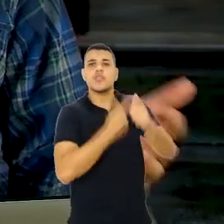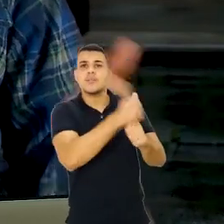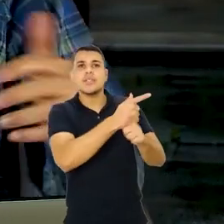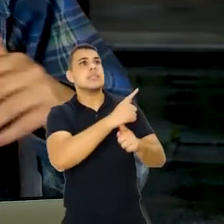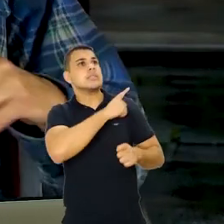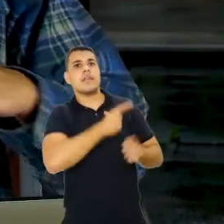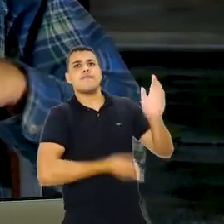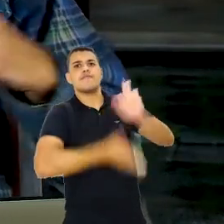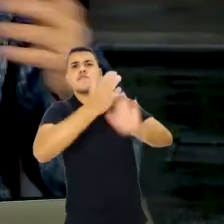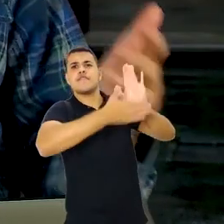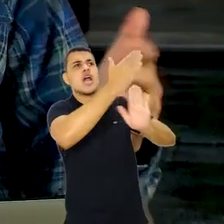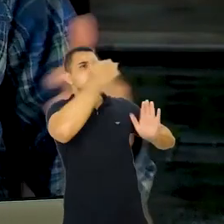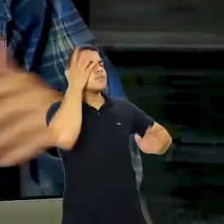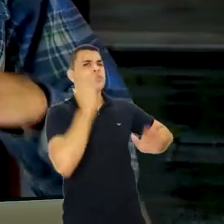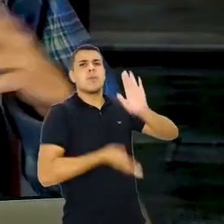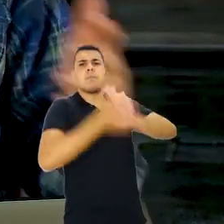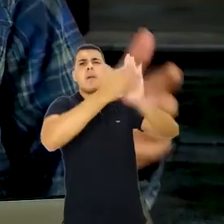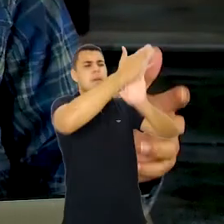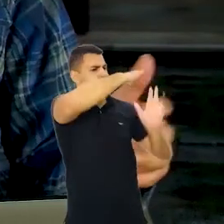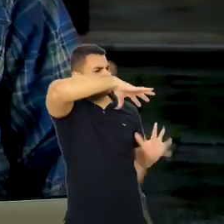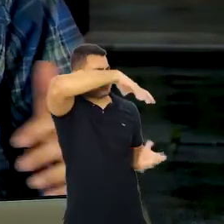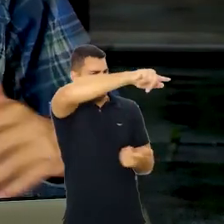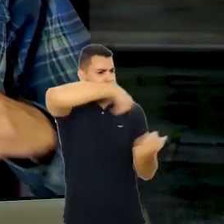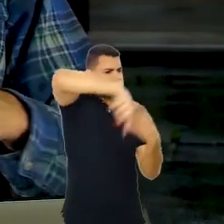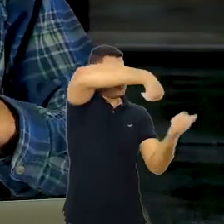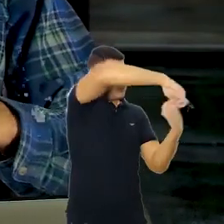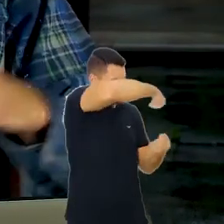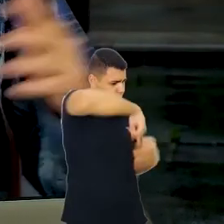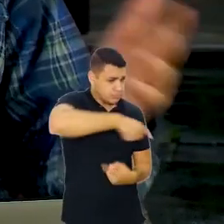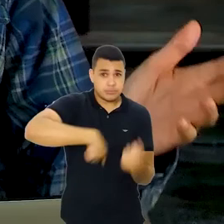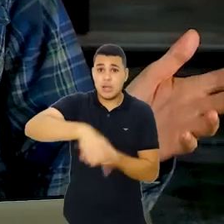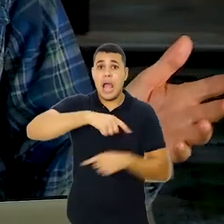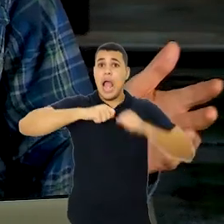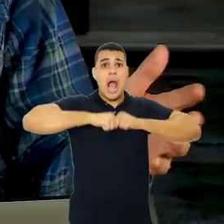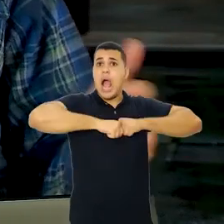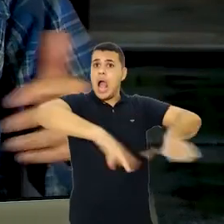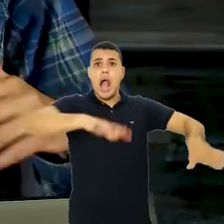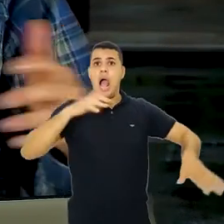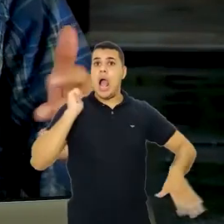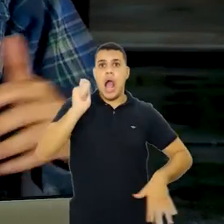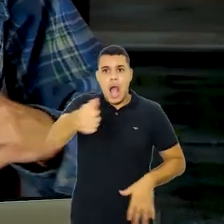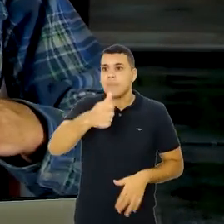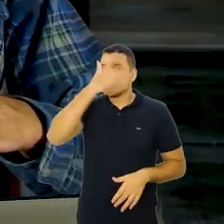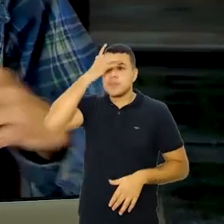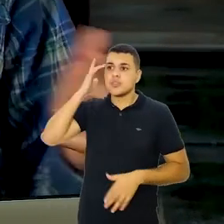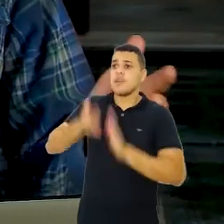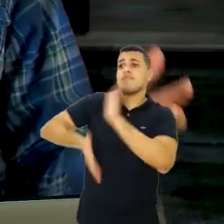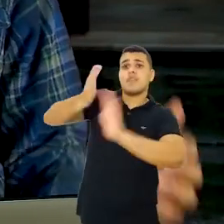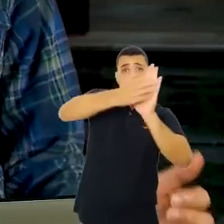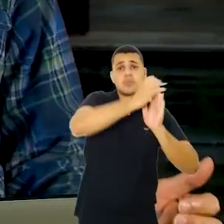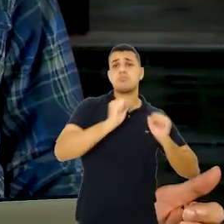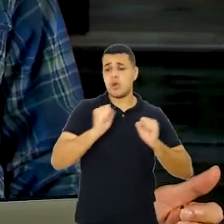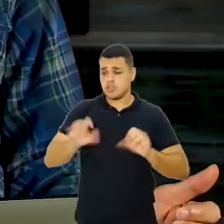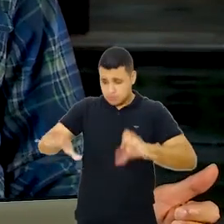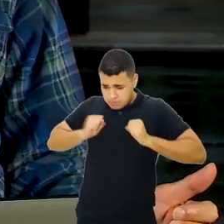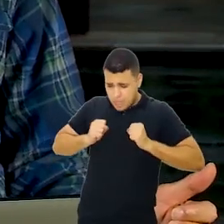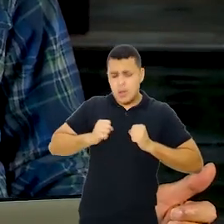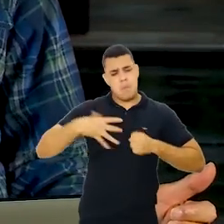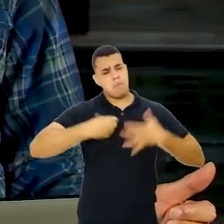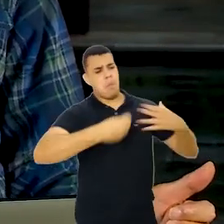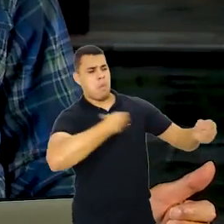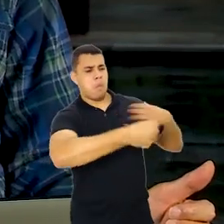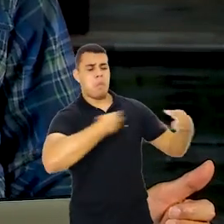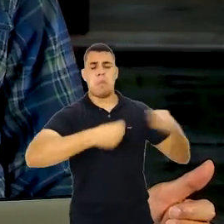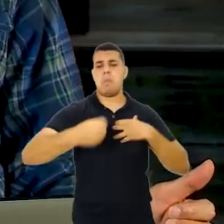coronavírus, com a globalização, com as viagens internacionais, nós temos a difusão rápida em vários continentes da pandemia